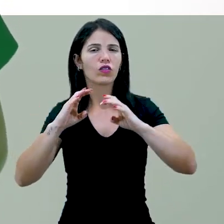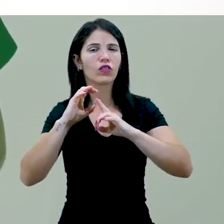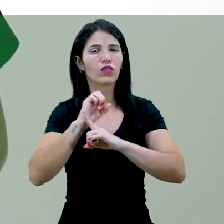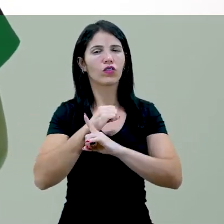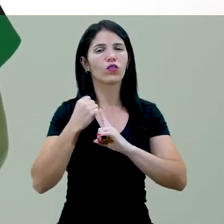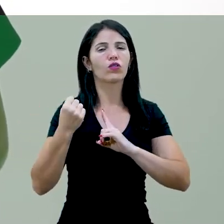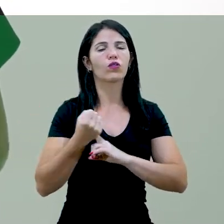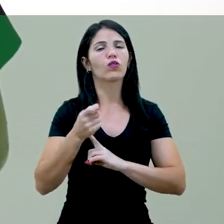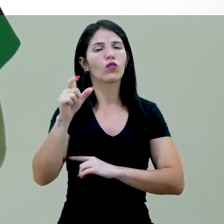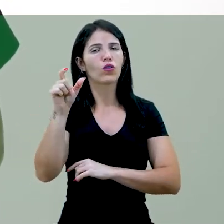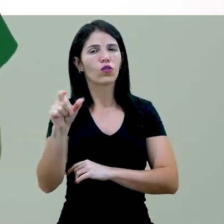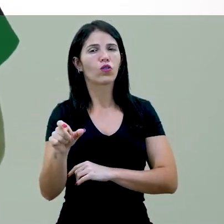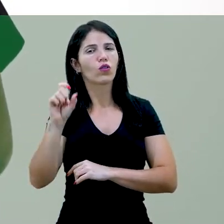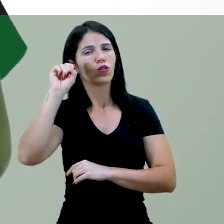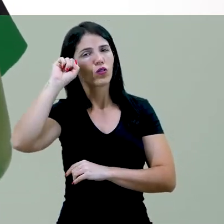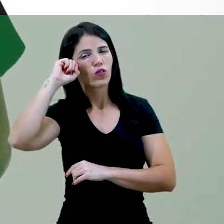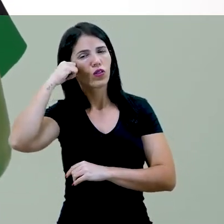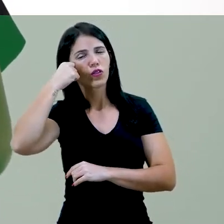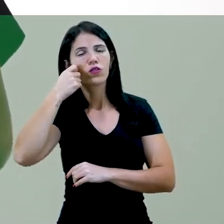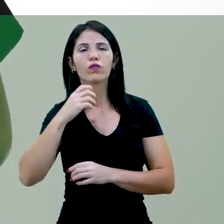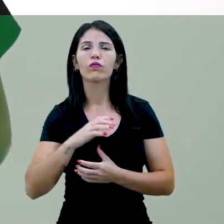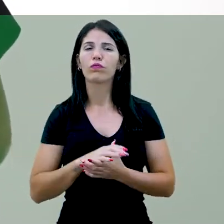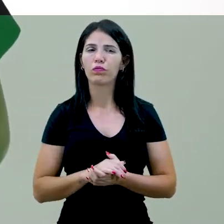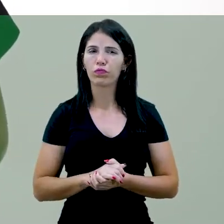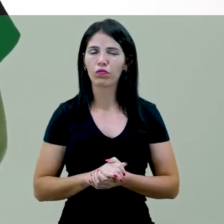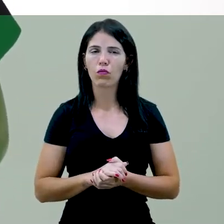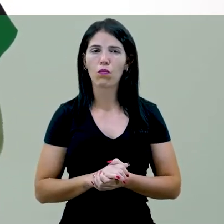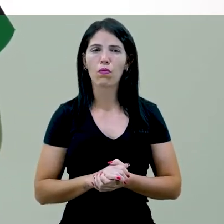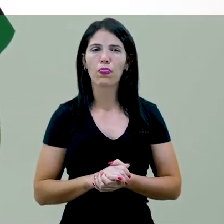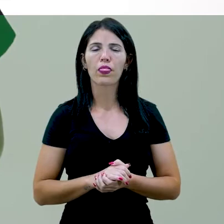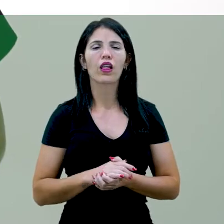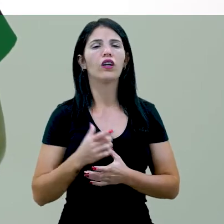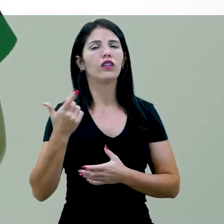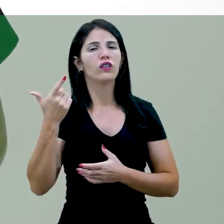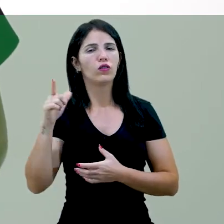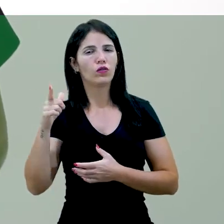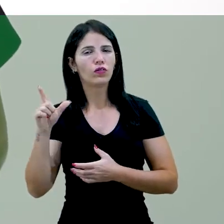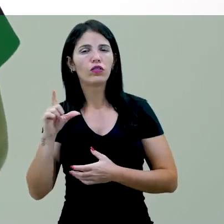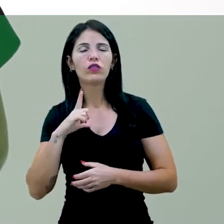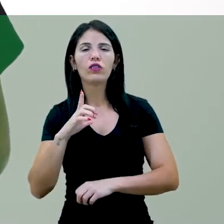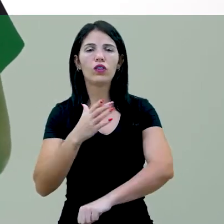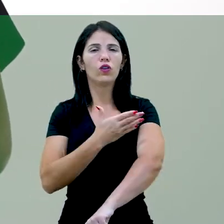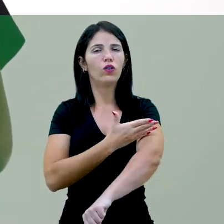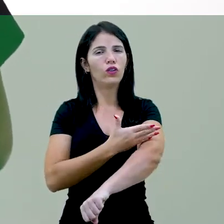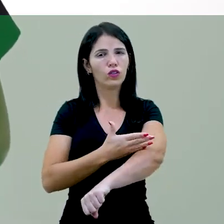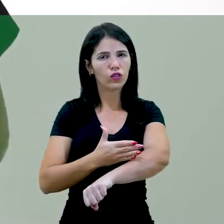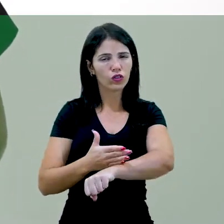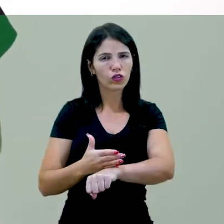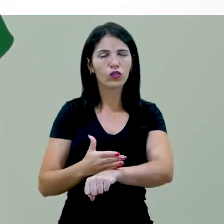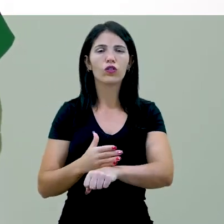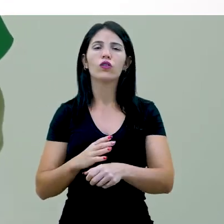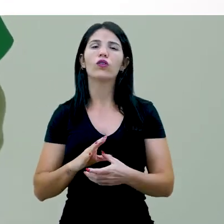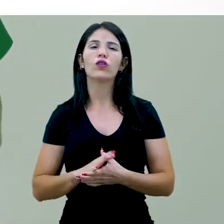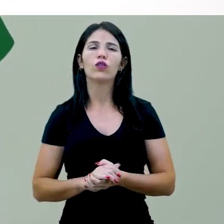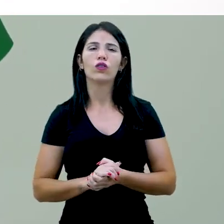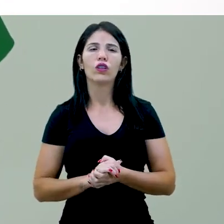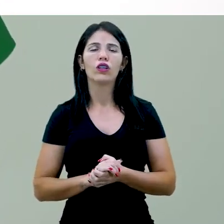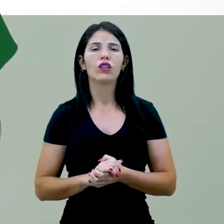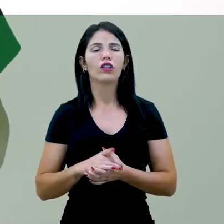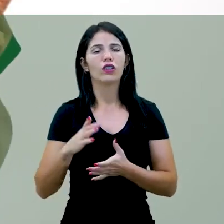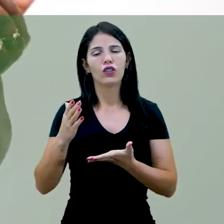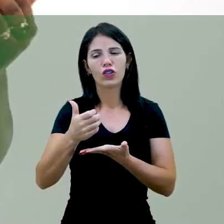aos negros. Ciclo de desvantagens e, de outro, coloque os brancos imersos em um sistema de